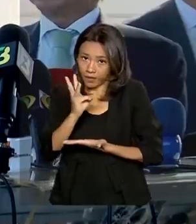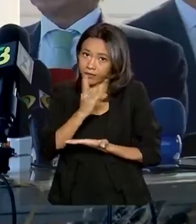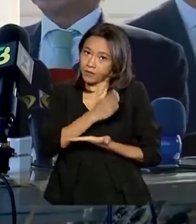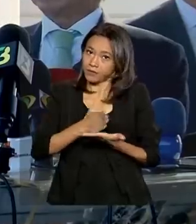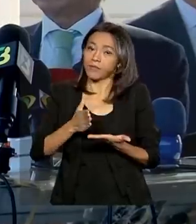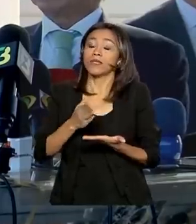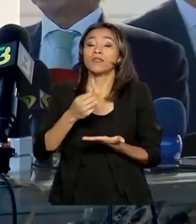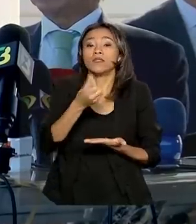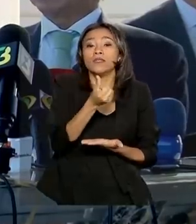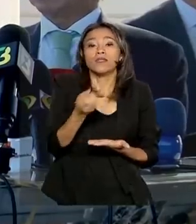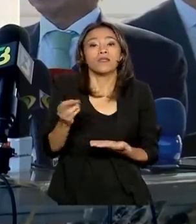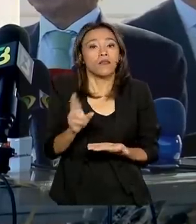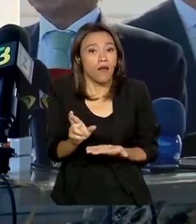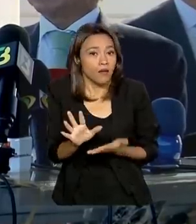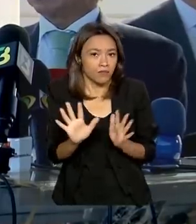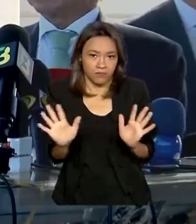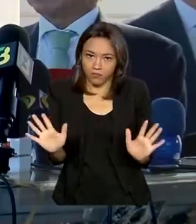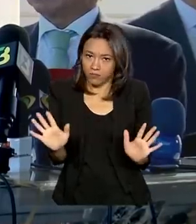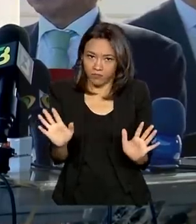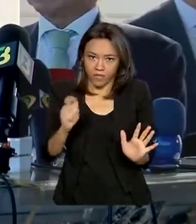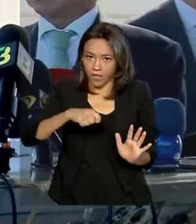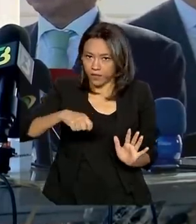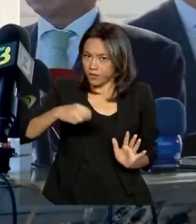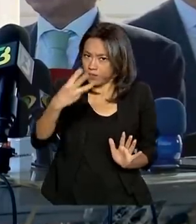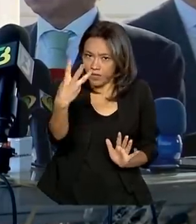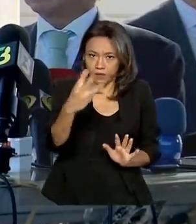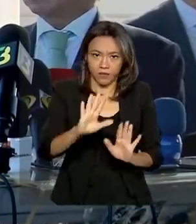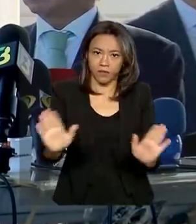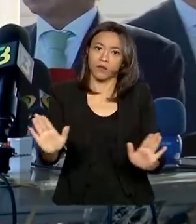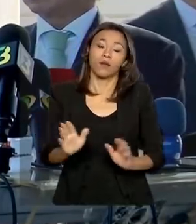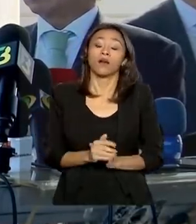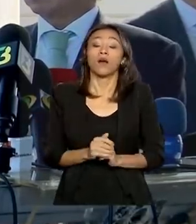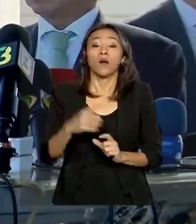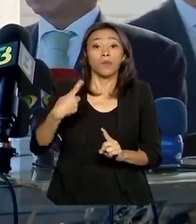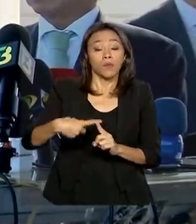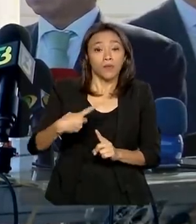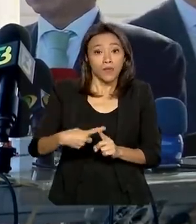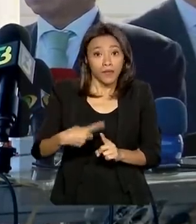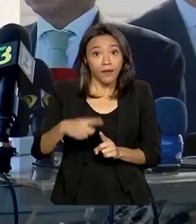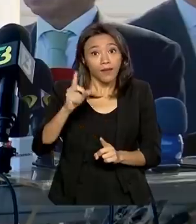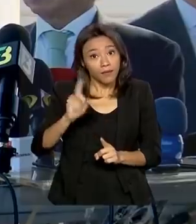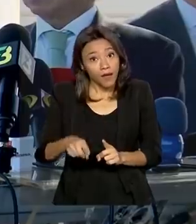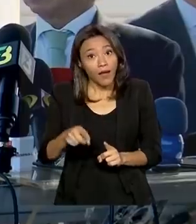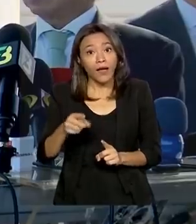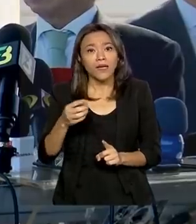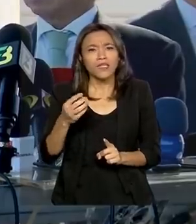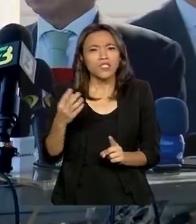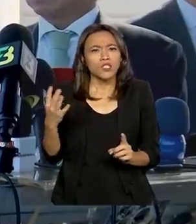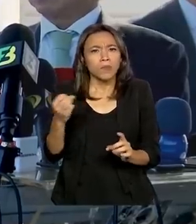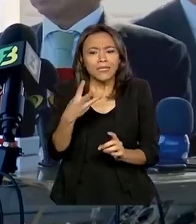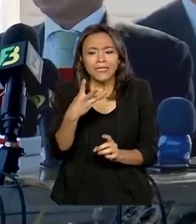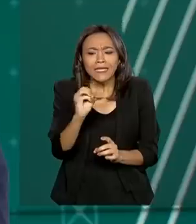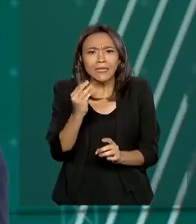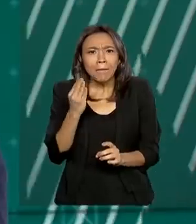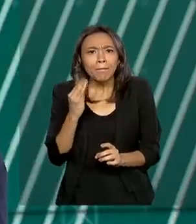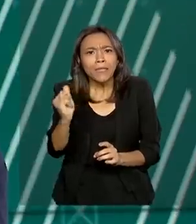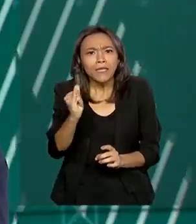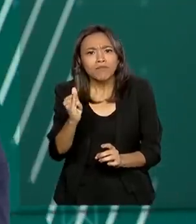Não está previsto uma ampliação, até porque cada parcela está na casa um pouco acima de 30 bilhões de reais.